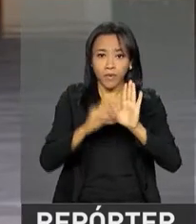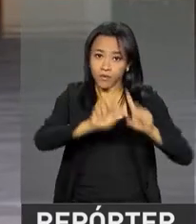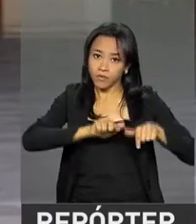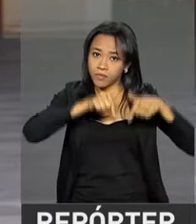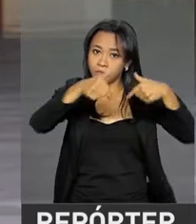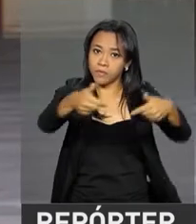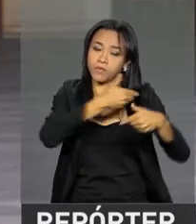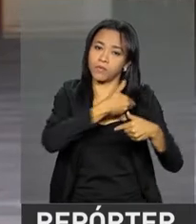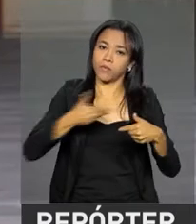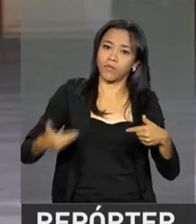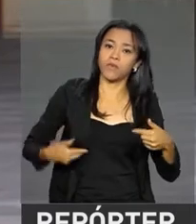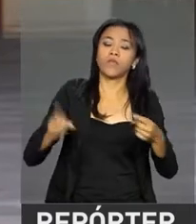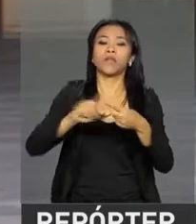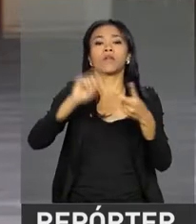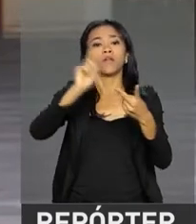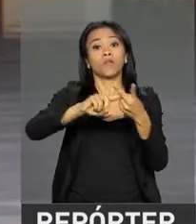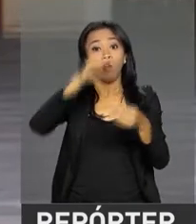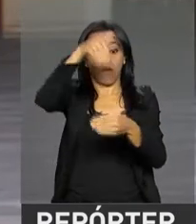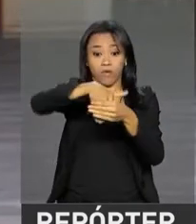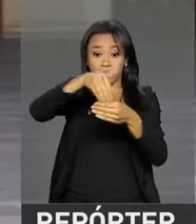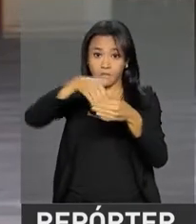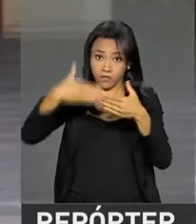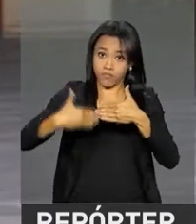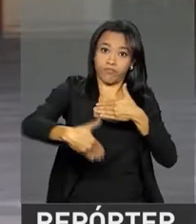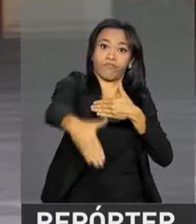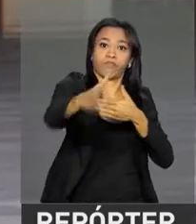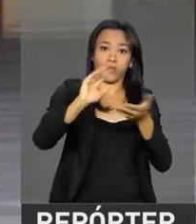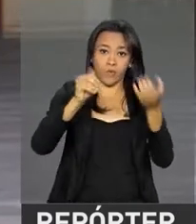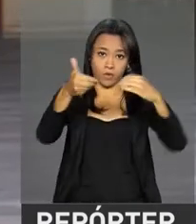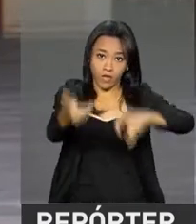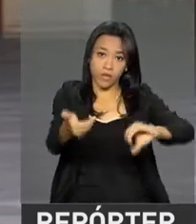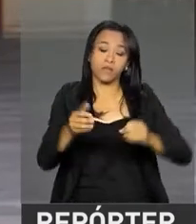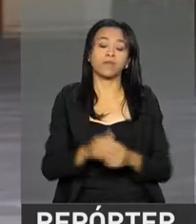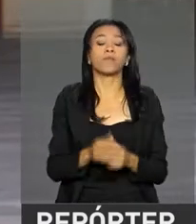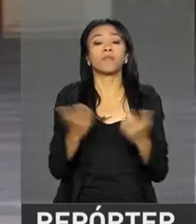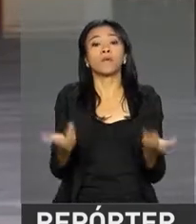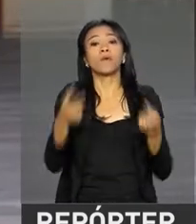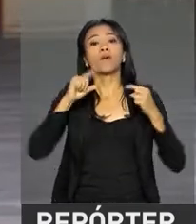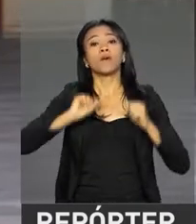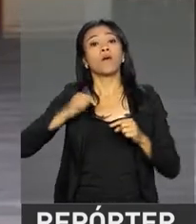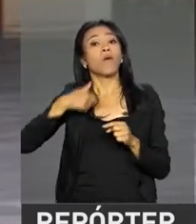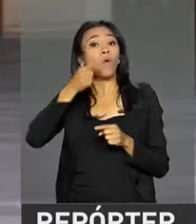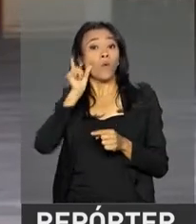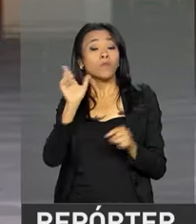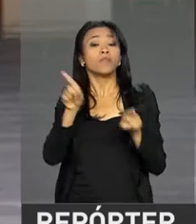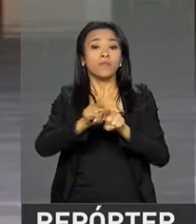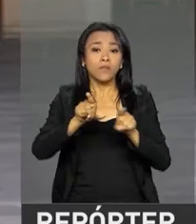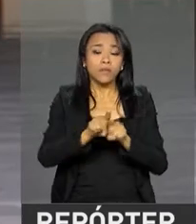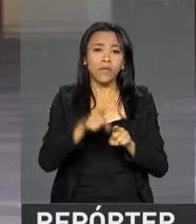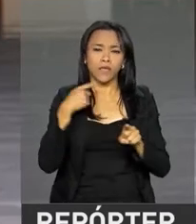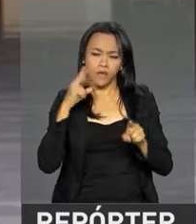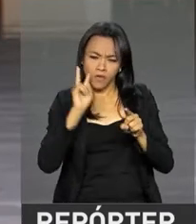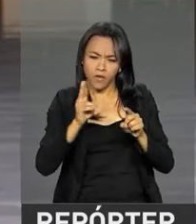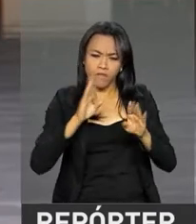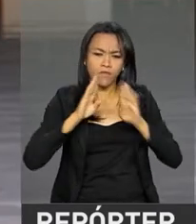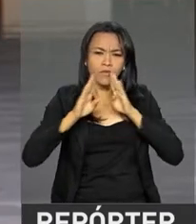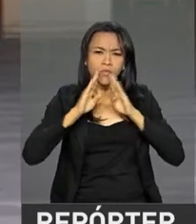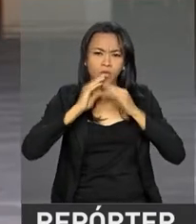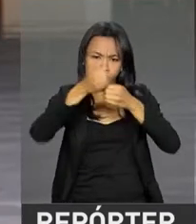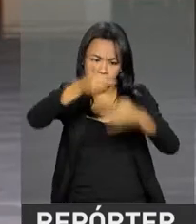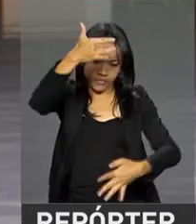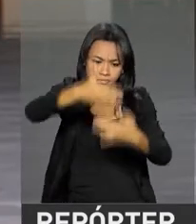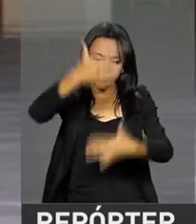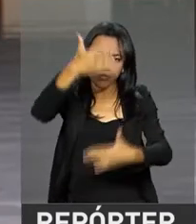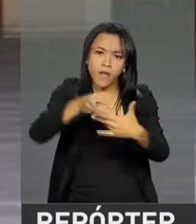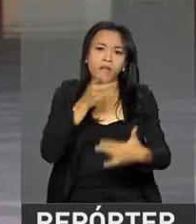a agenda de votações lá no Congresso Nacional. Agora, Leandro, ontem, também, pelas redes sociais, o presidente Michel